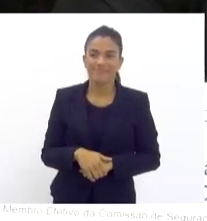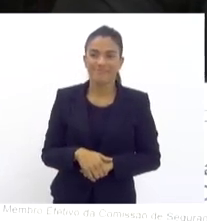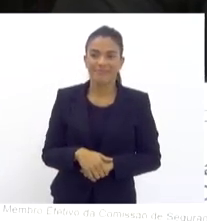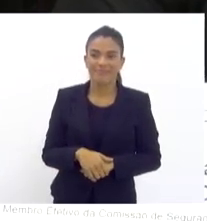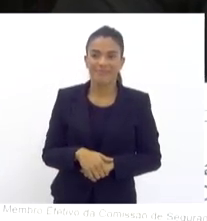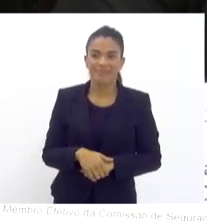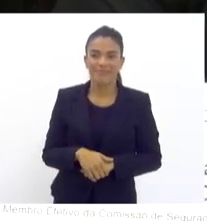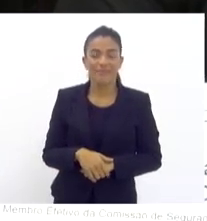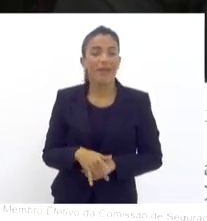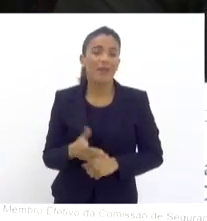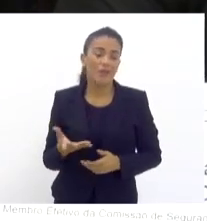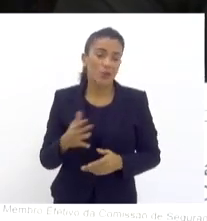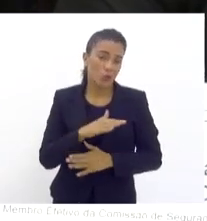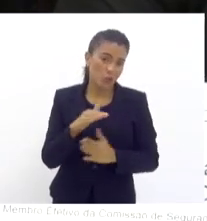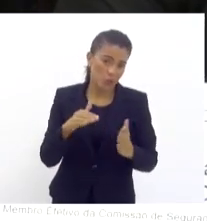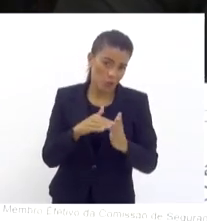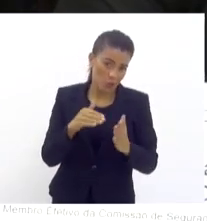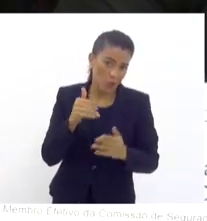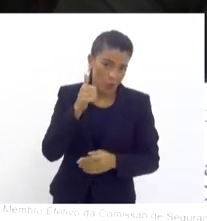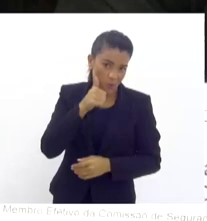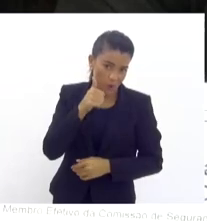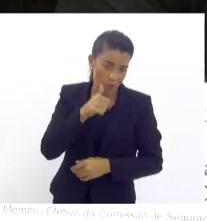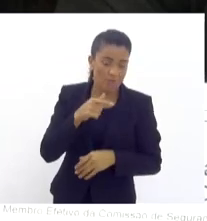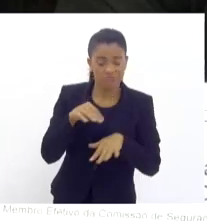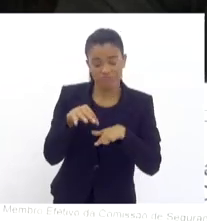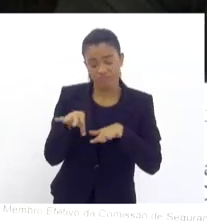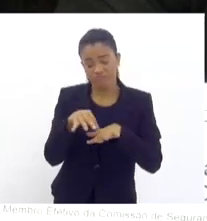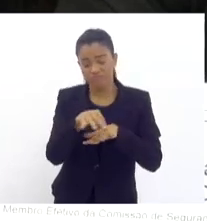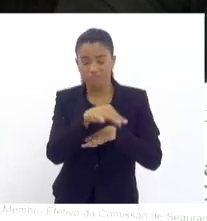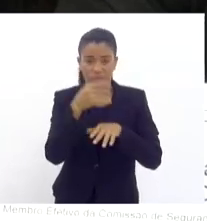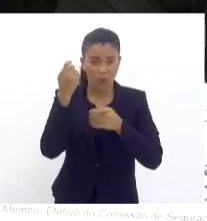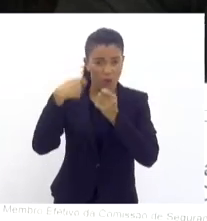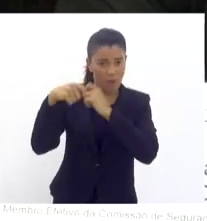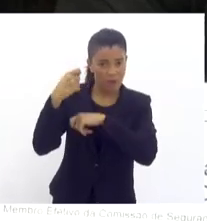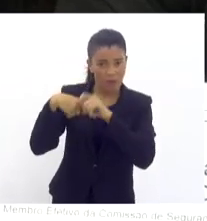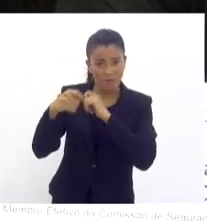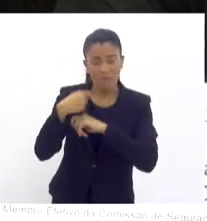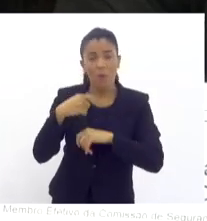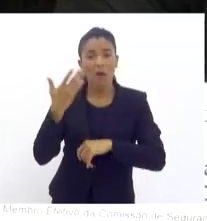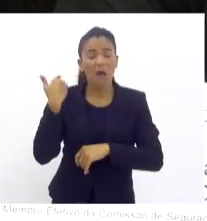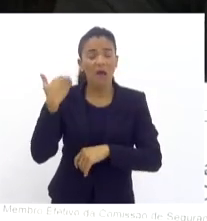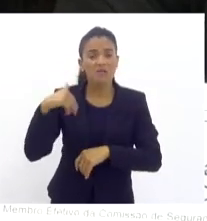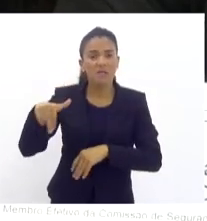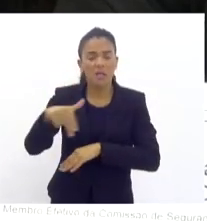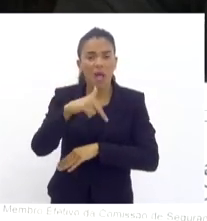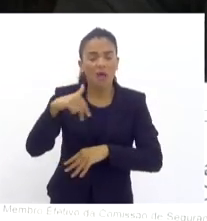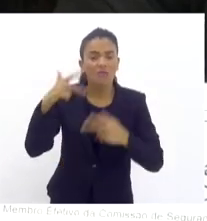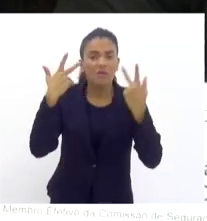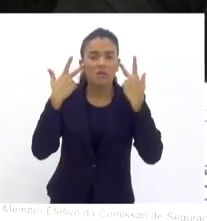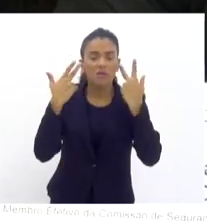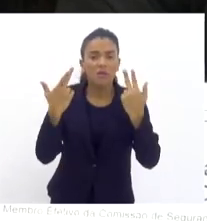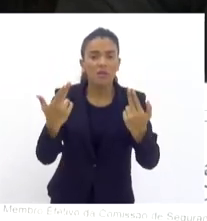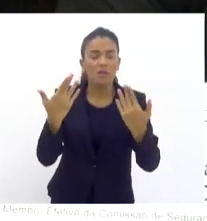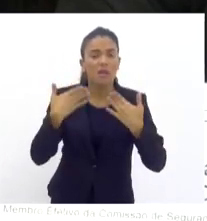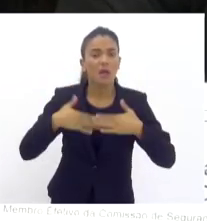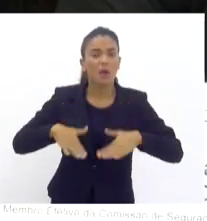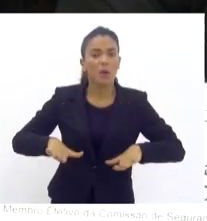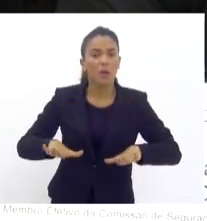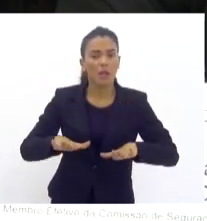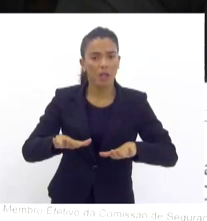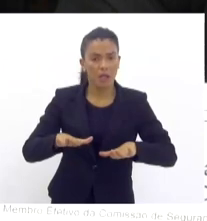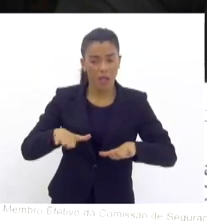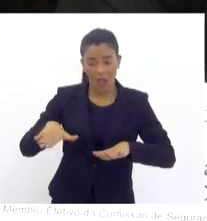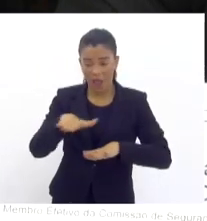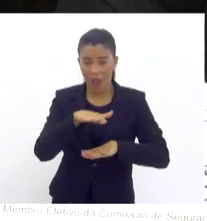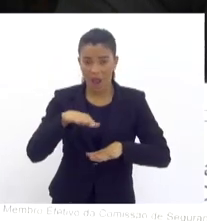o que toda mulher faz, um a um e um cabelo, mas uma região que eu andava tranquilamente, eu não consigo mais andar, a área do